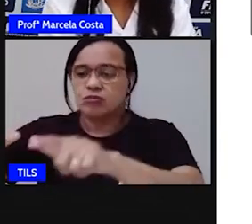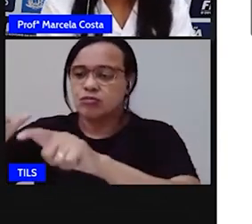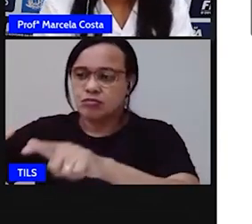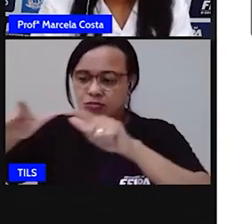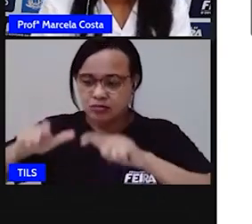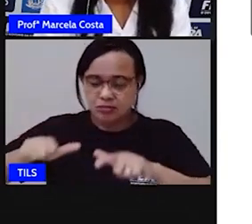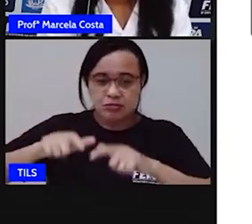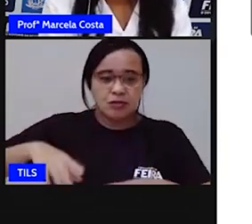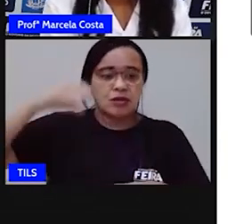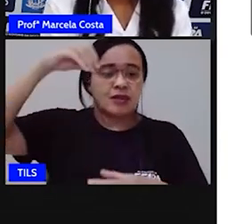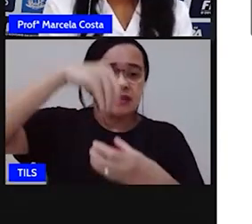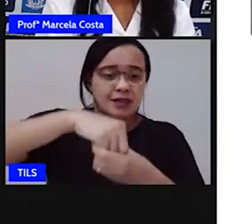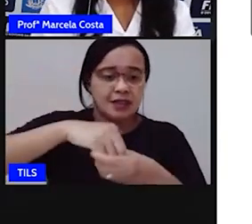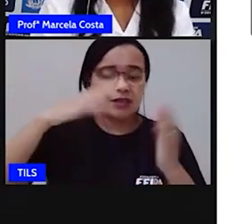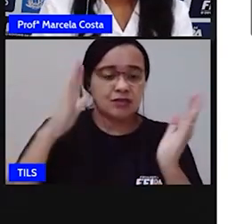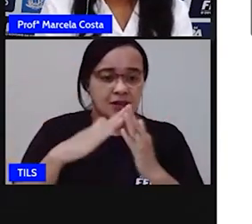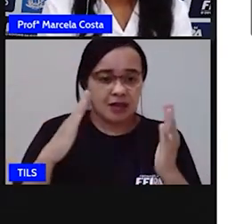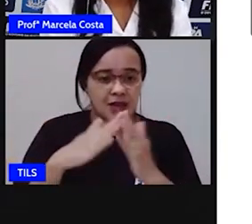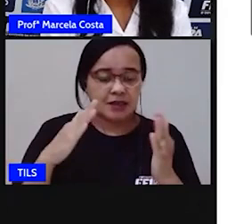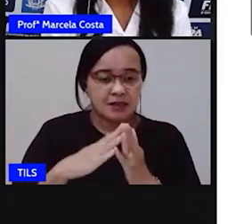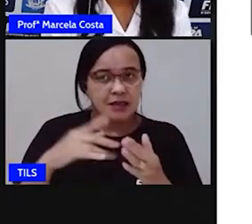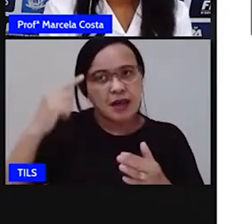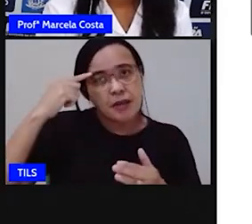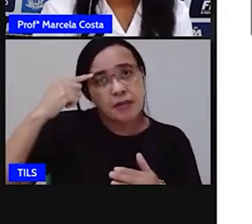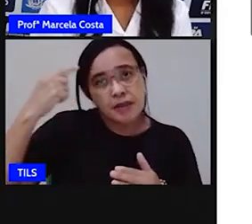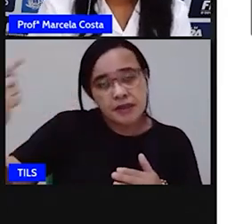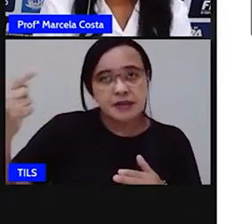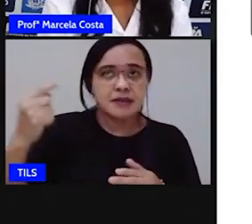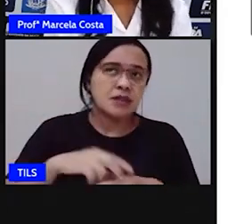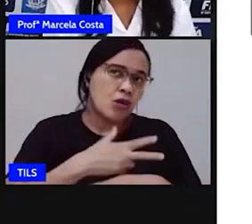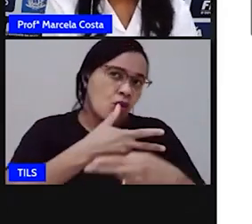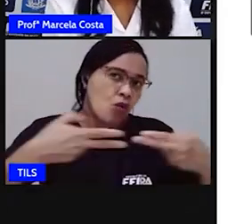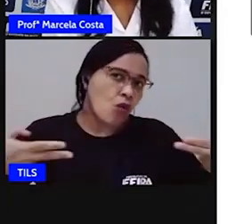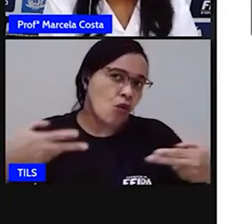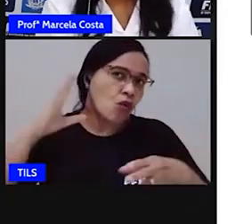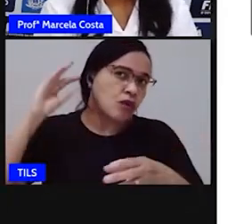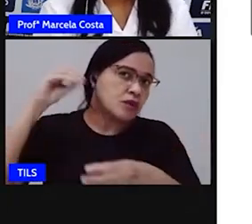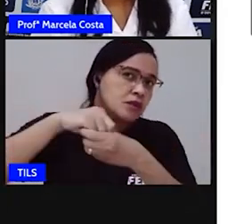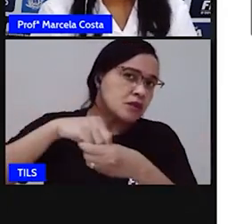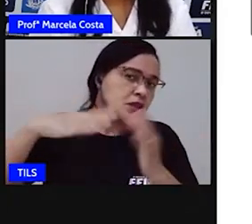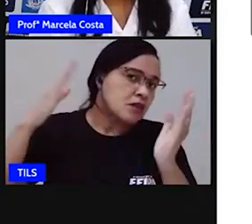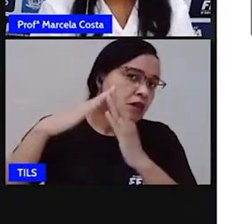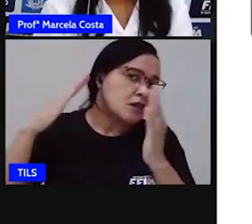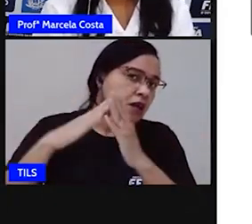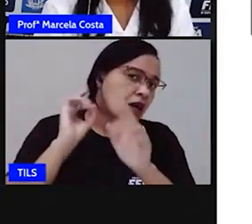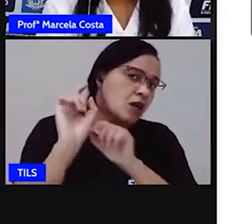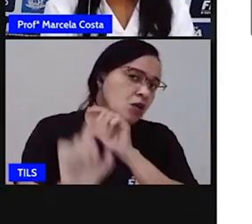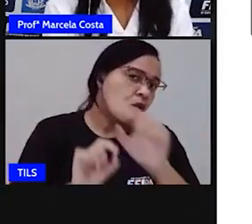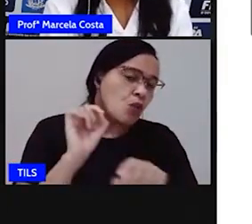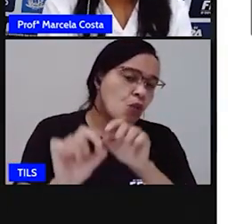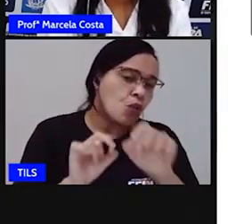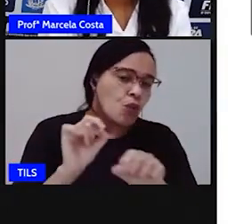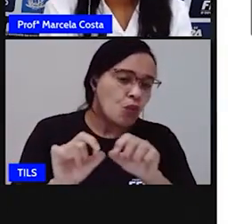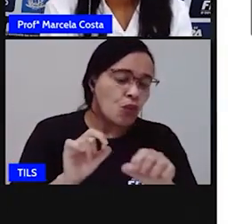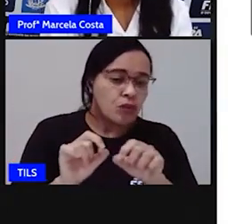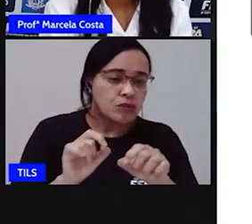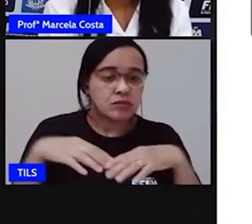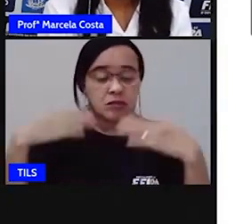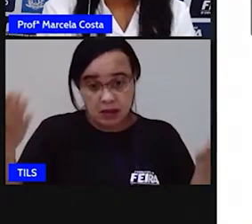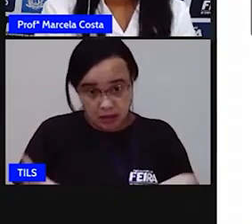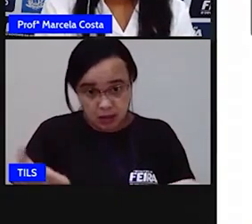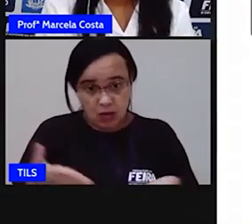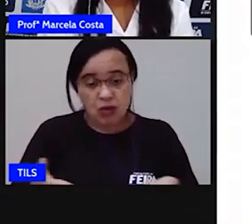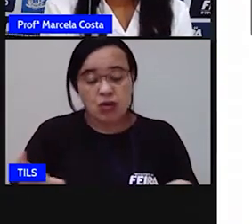E, pensando nesses móveis, nesses objetos, agora a gente vai